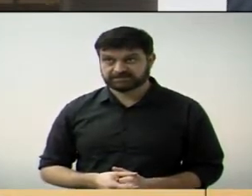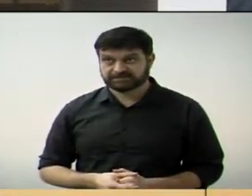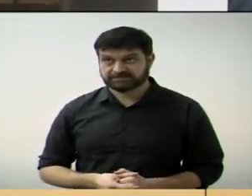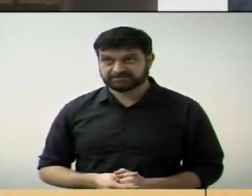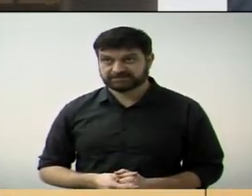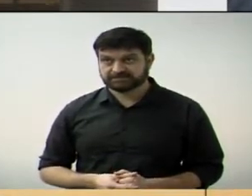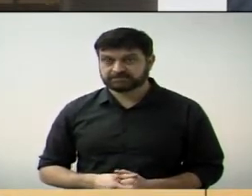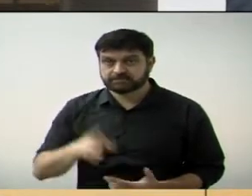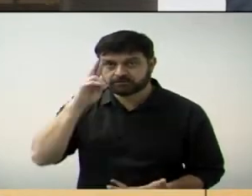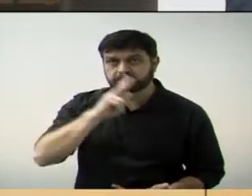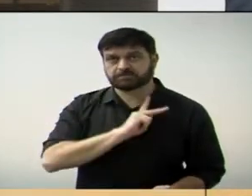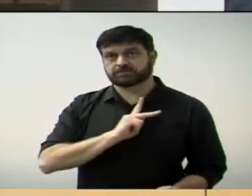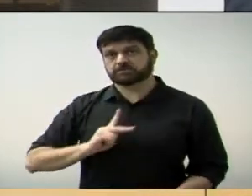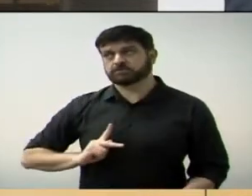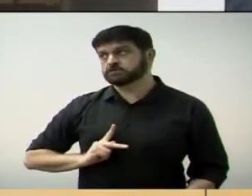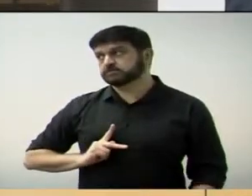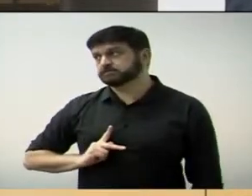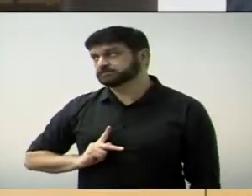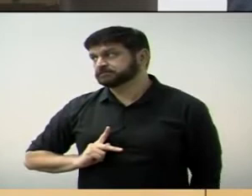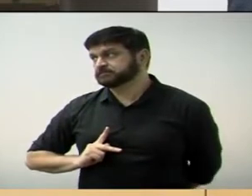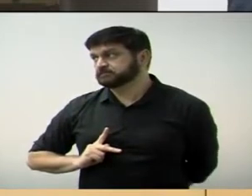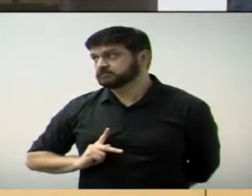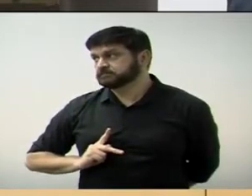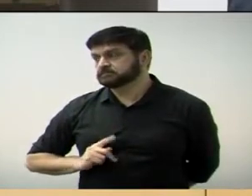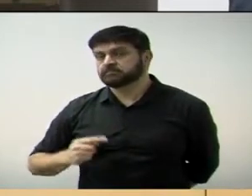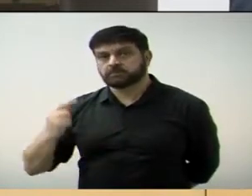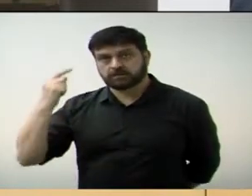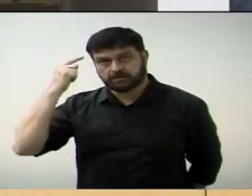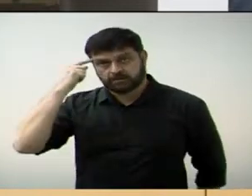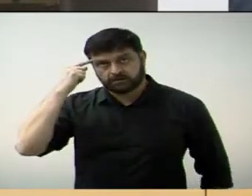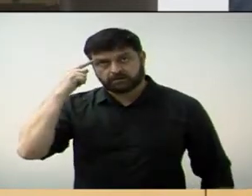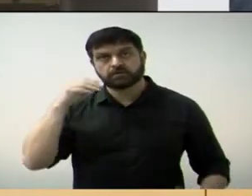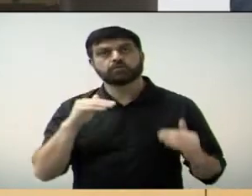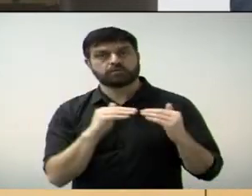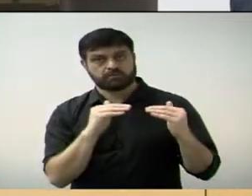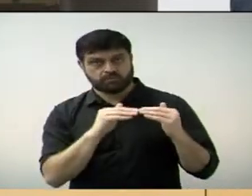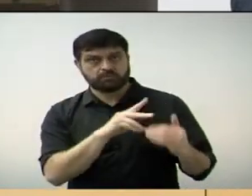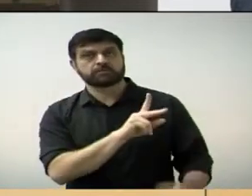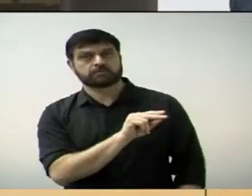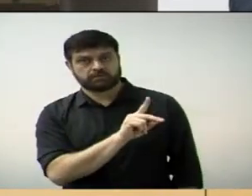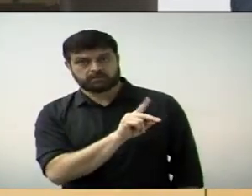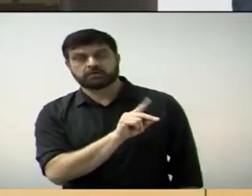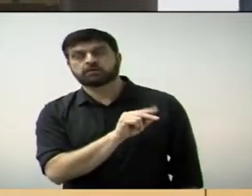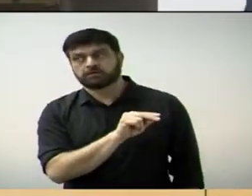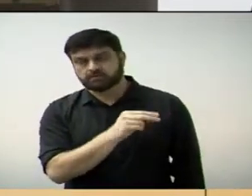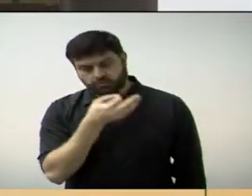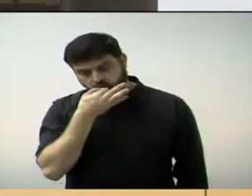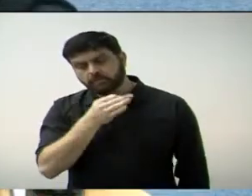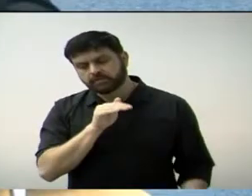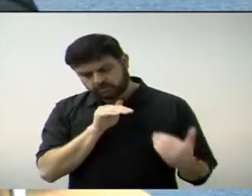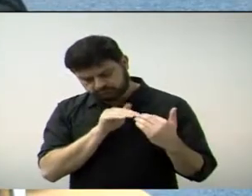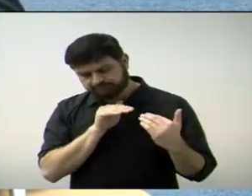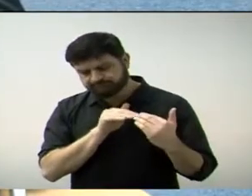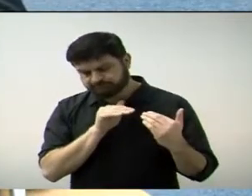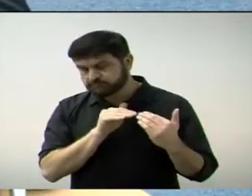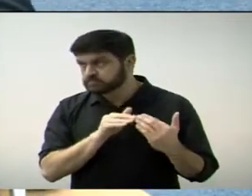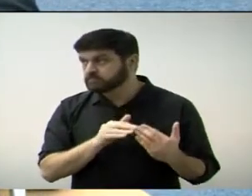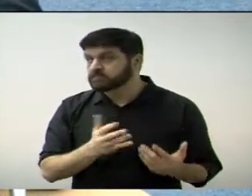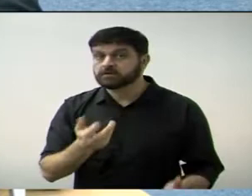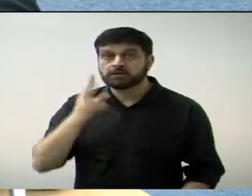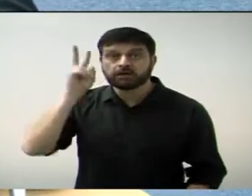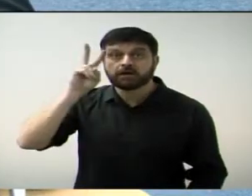Senhor presidente, faço coro aqui às palavras do vereador Kiko Meschiati. Lembrando